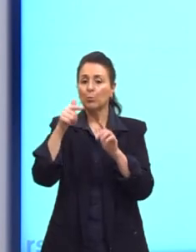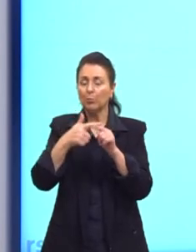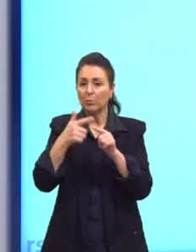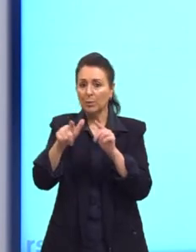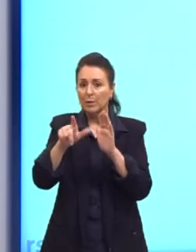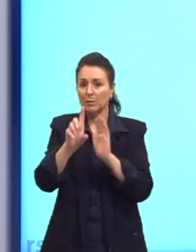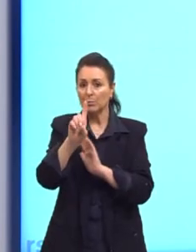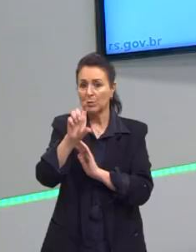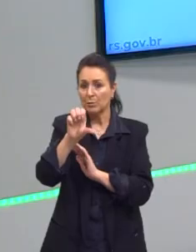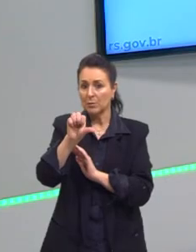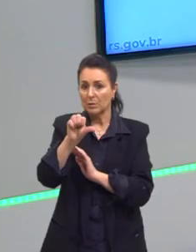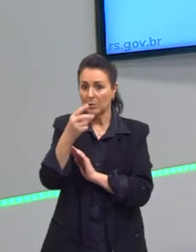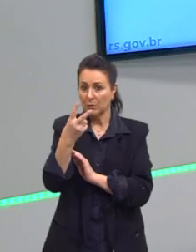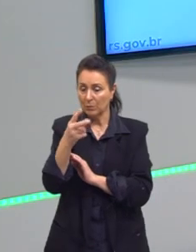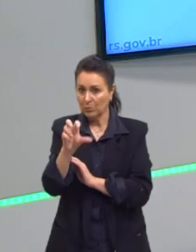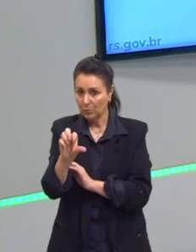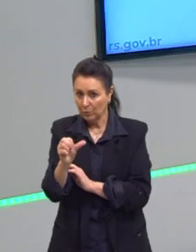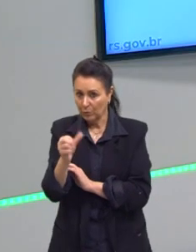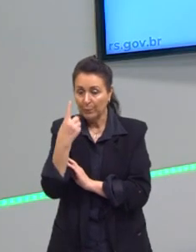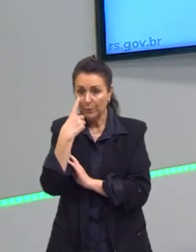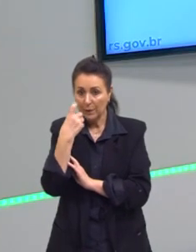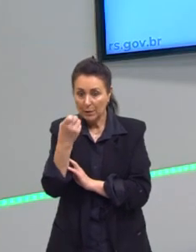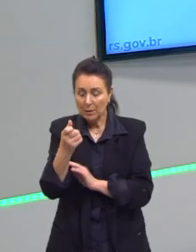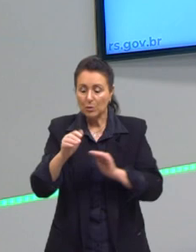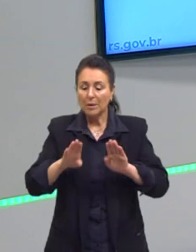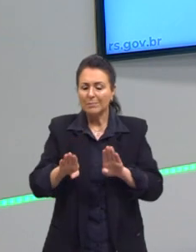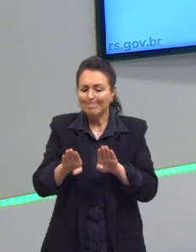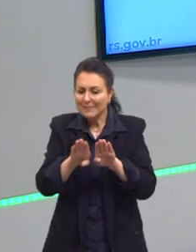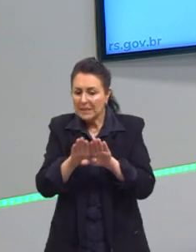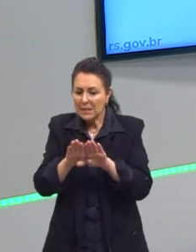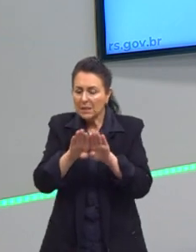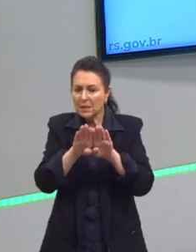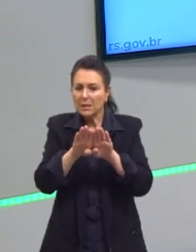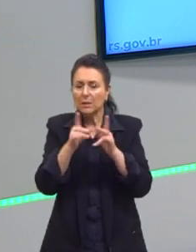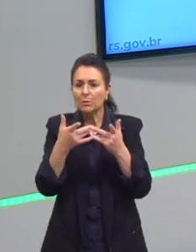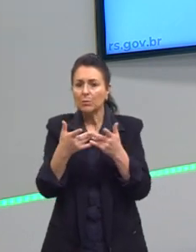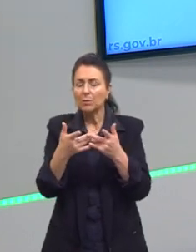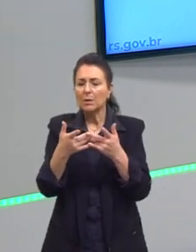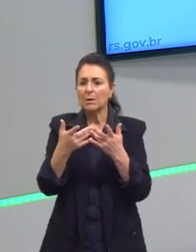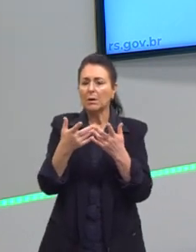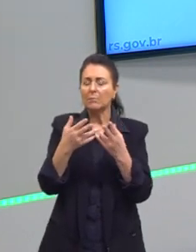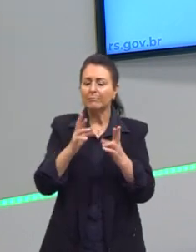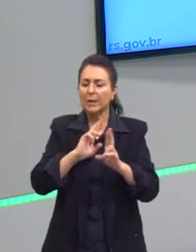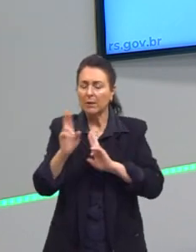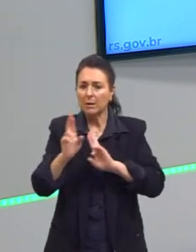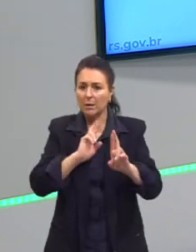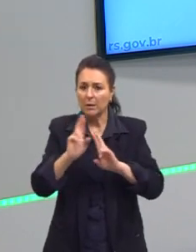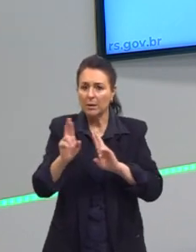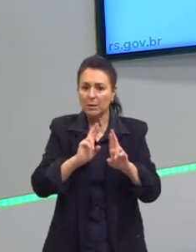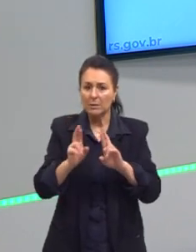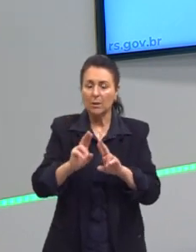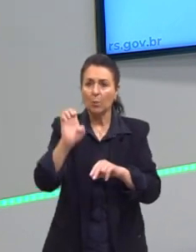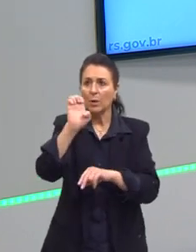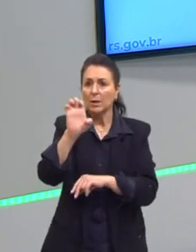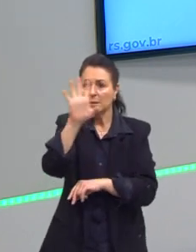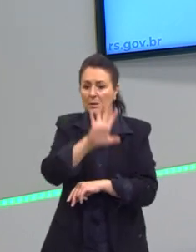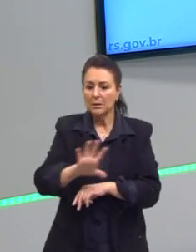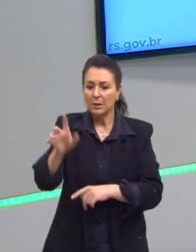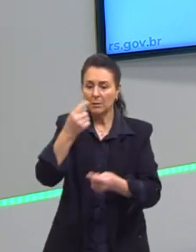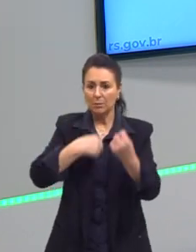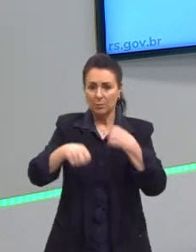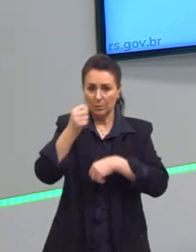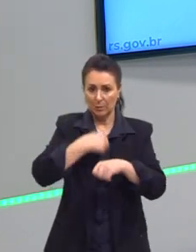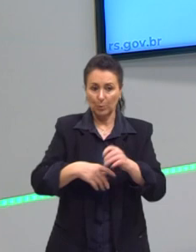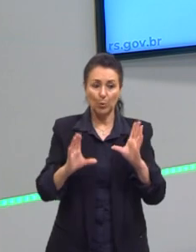social. Então, o interessante é o equilíbrio disso, manter o equilíbrio dessa relação Estado e economia. Para os